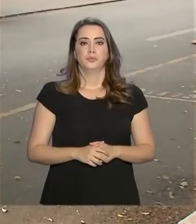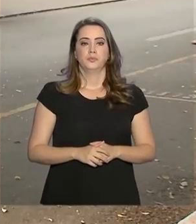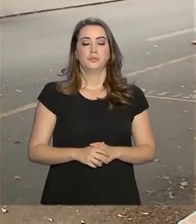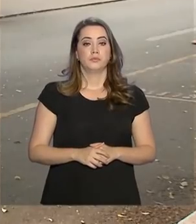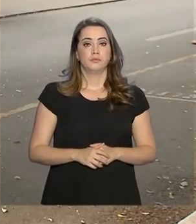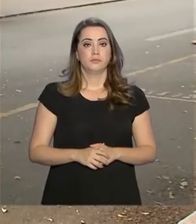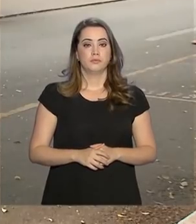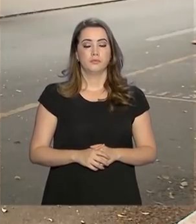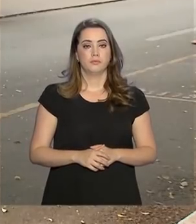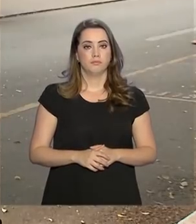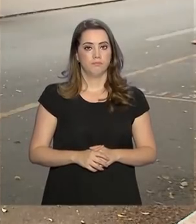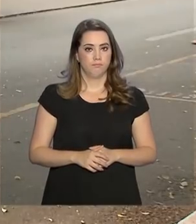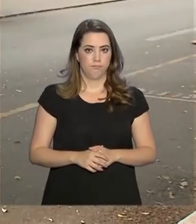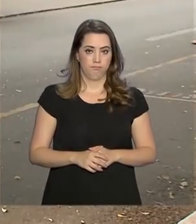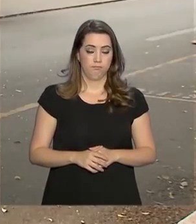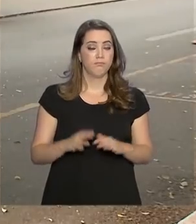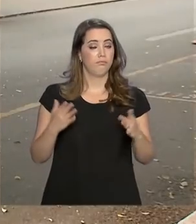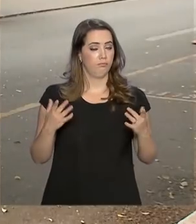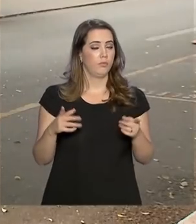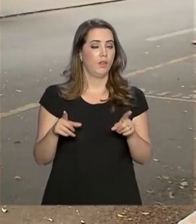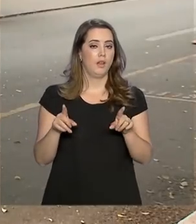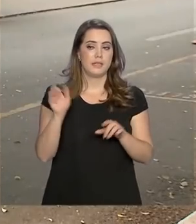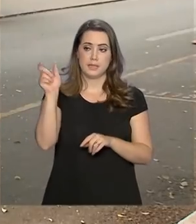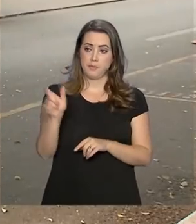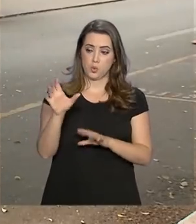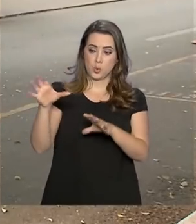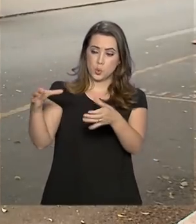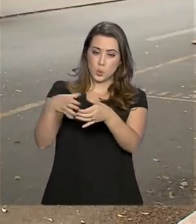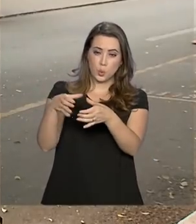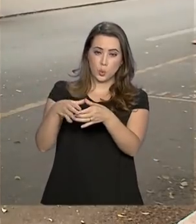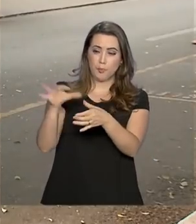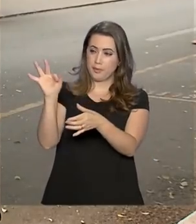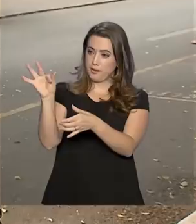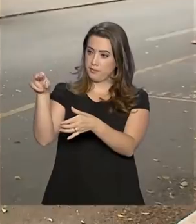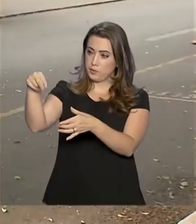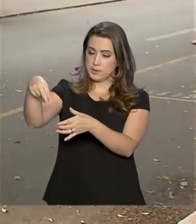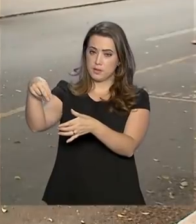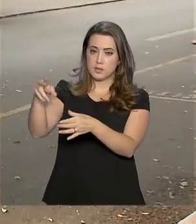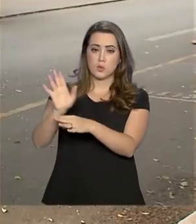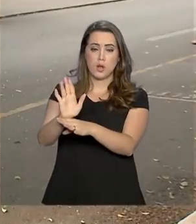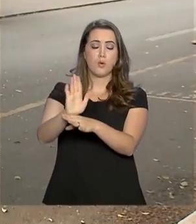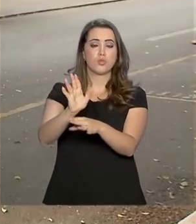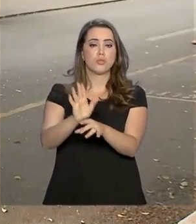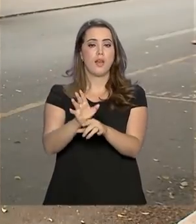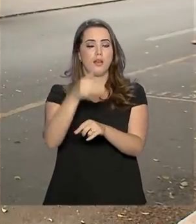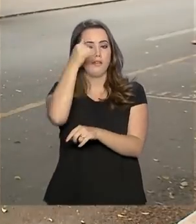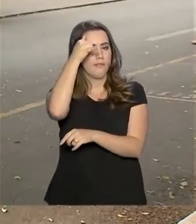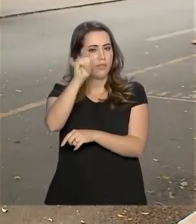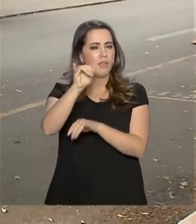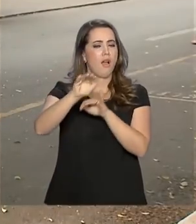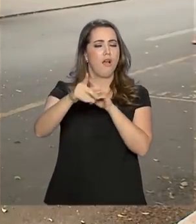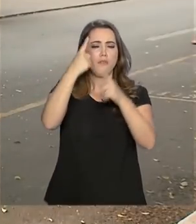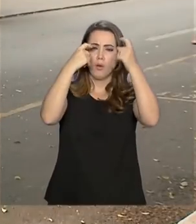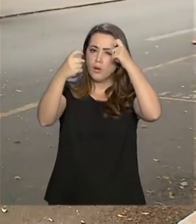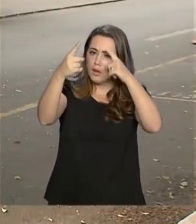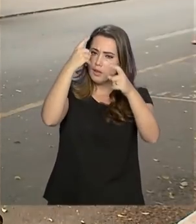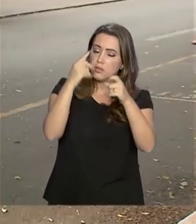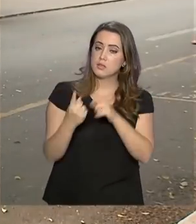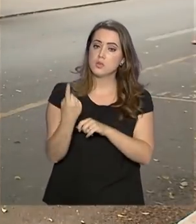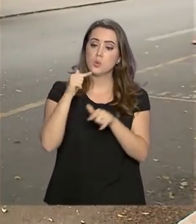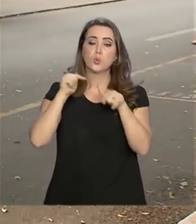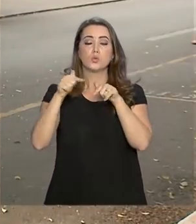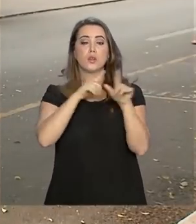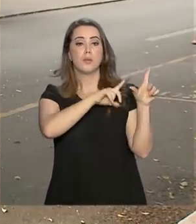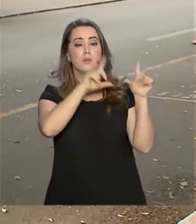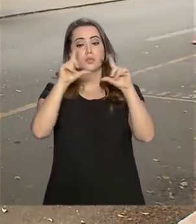E olha, esses homens da Força Nacional no Ceará ajudaram a combater a violência, e uma das ações que ajudou